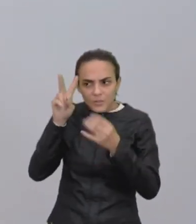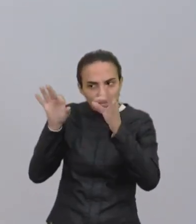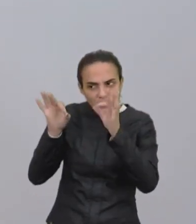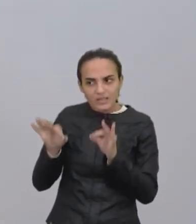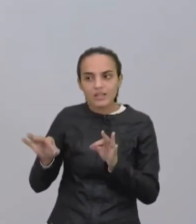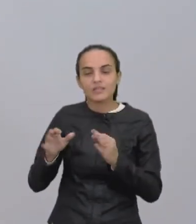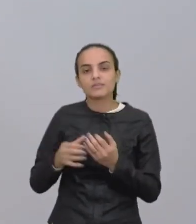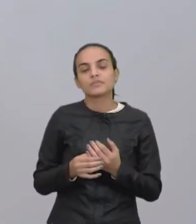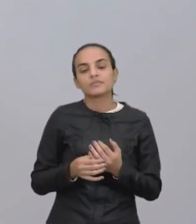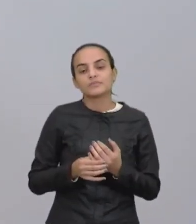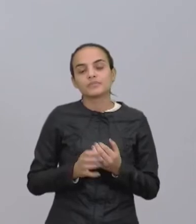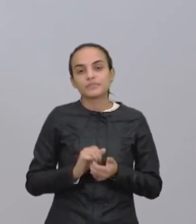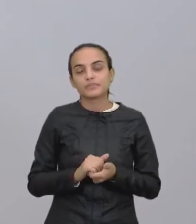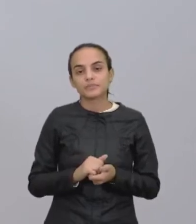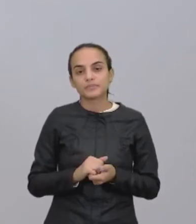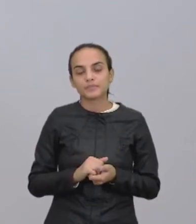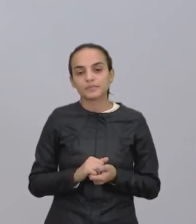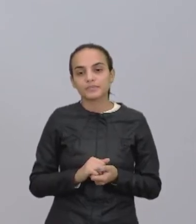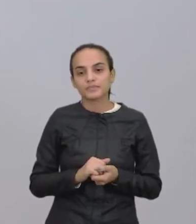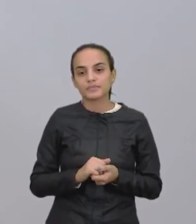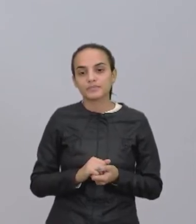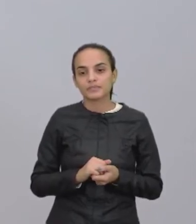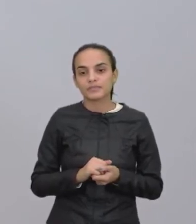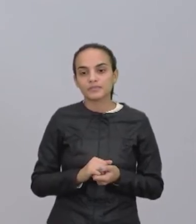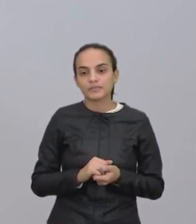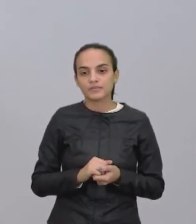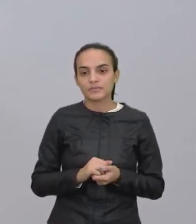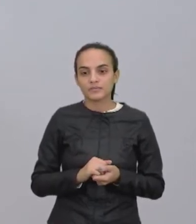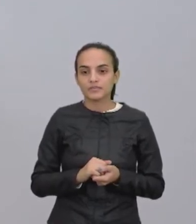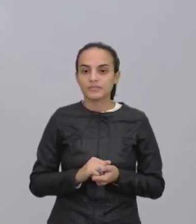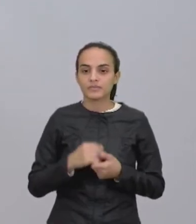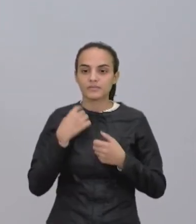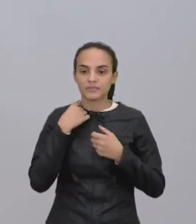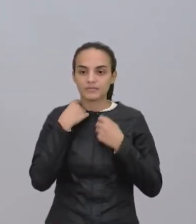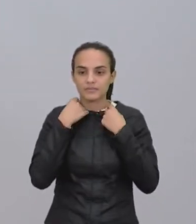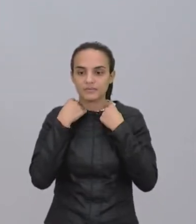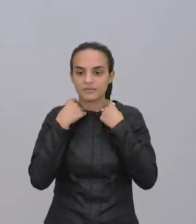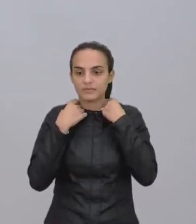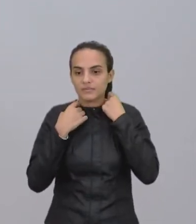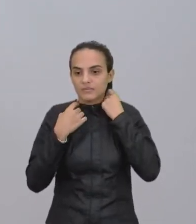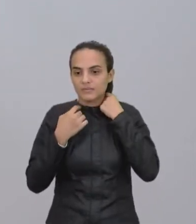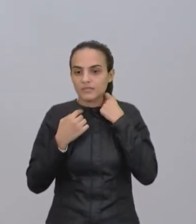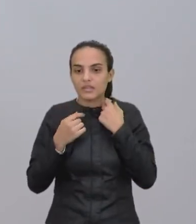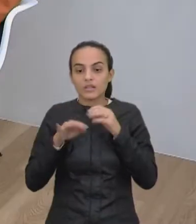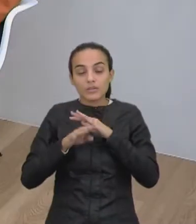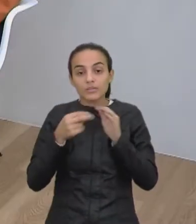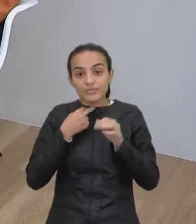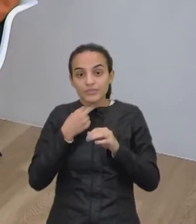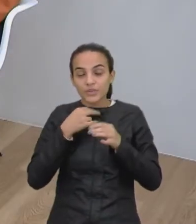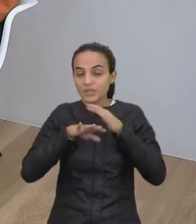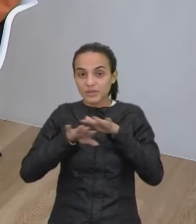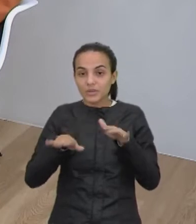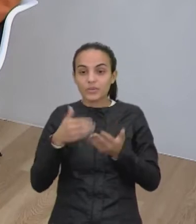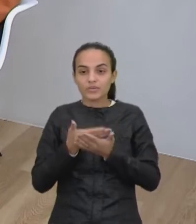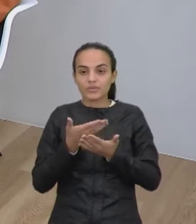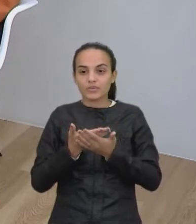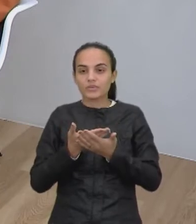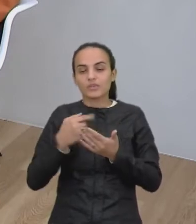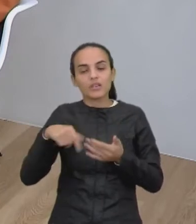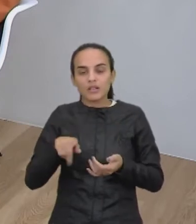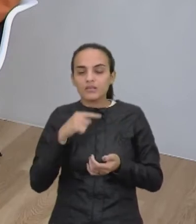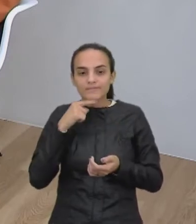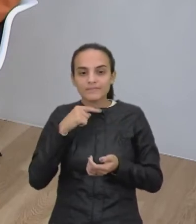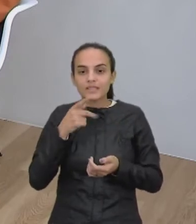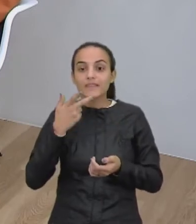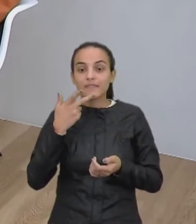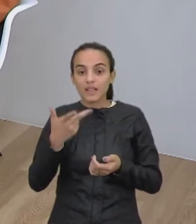muito bem lembrado. E aí, gente, né, isso não pode ficar só no estudo, né? Então, gente, não dá pra gente falar